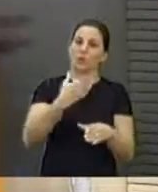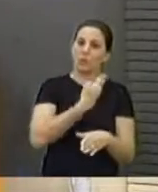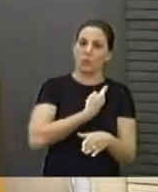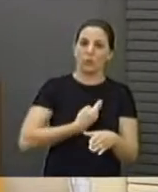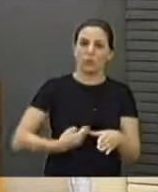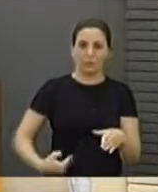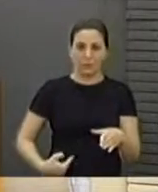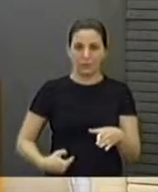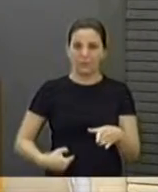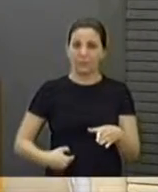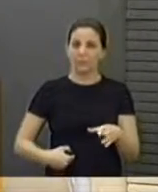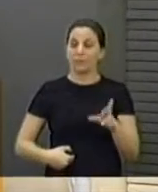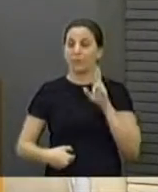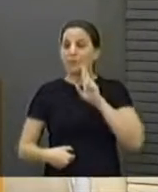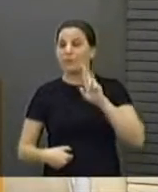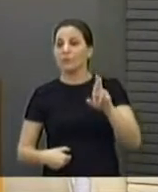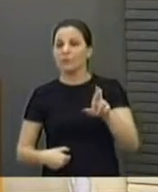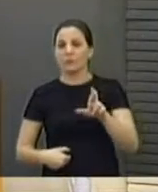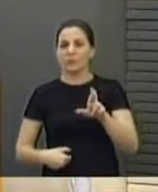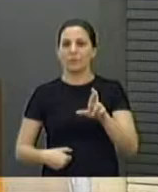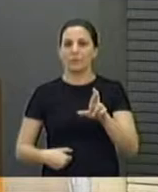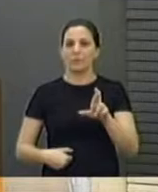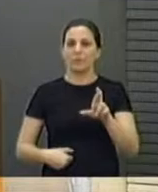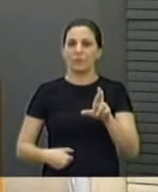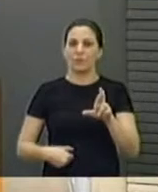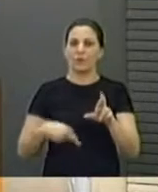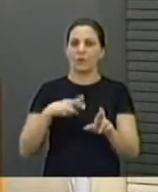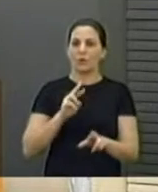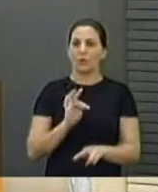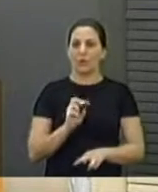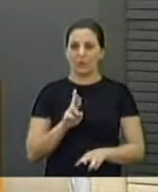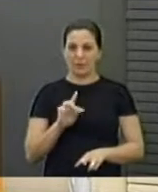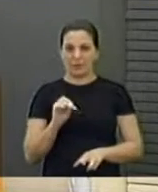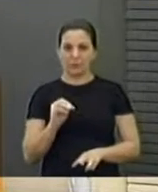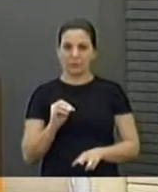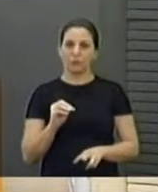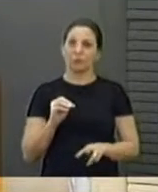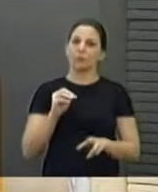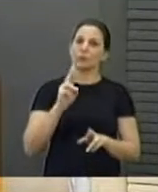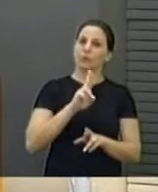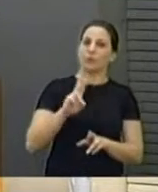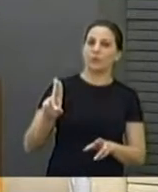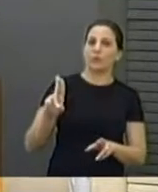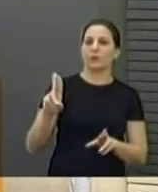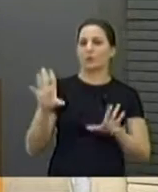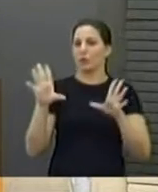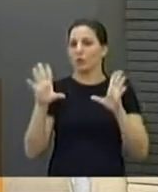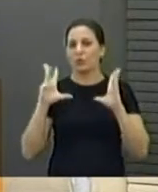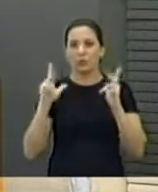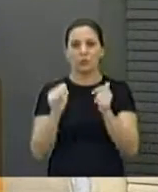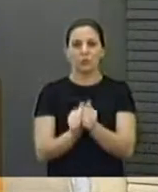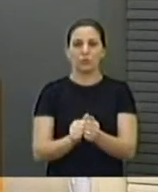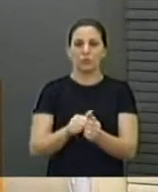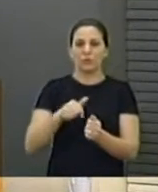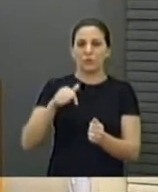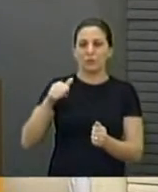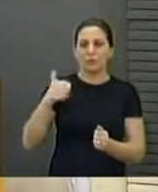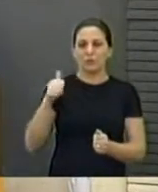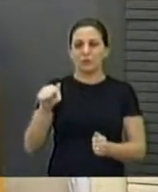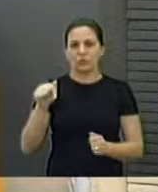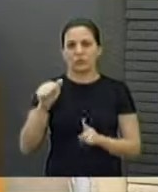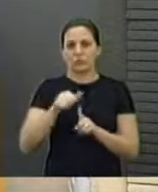Veio a resposta, o senhor Roberto Pereira, foi nomeado para responder, inteiramente, 17 de junho de 2012,